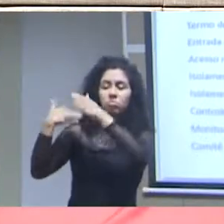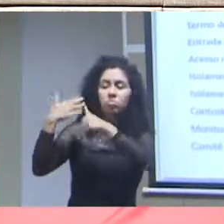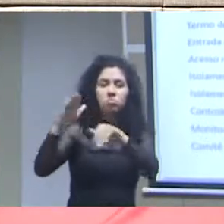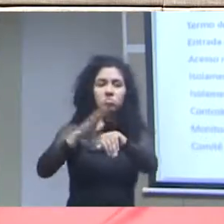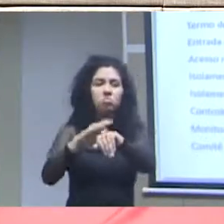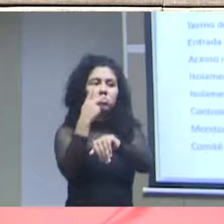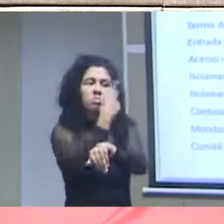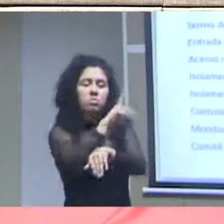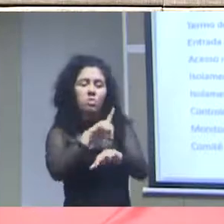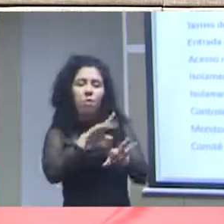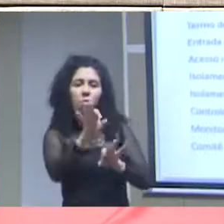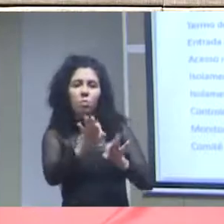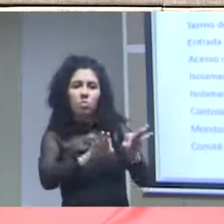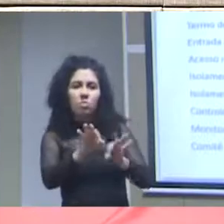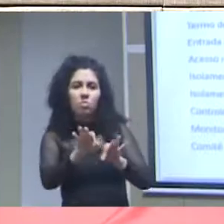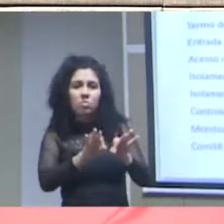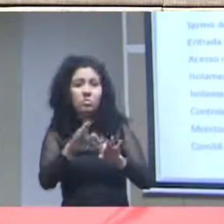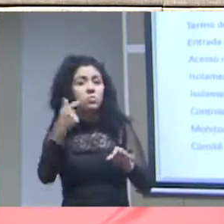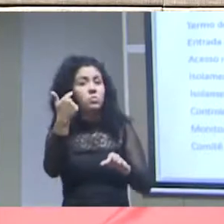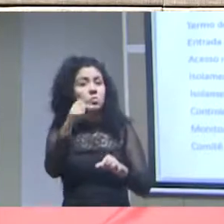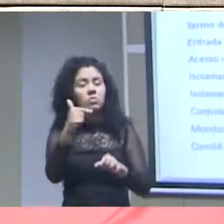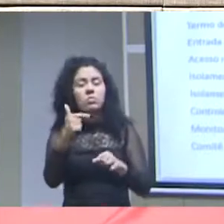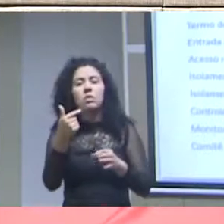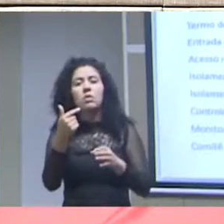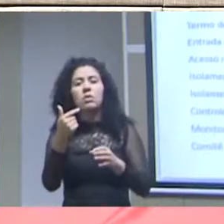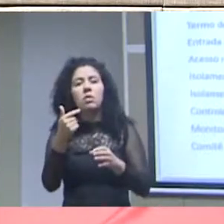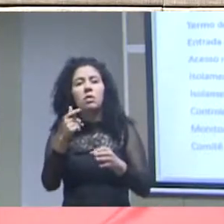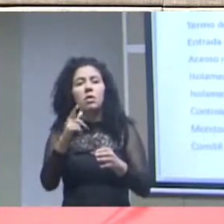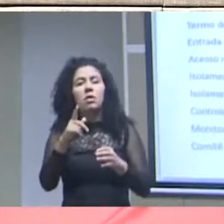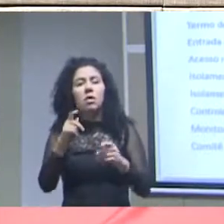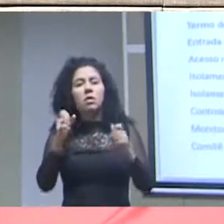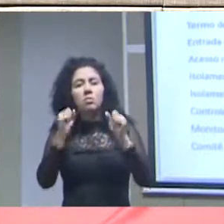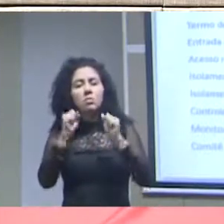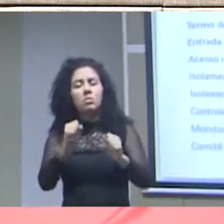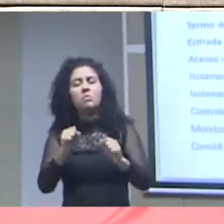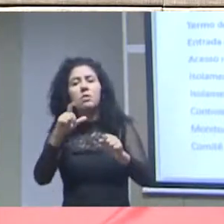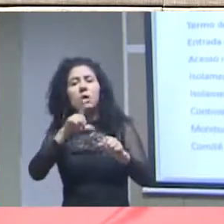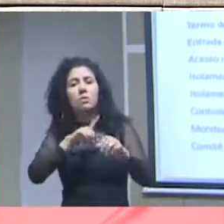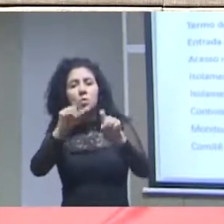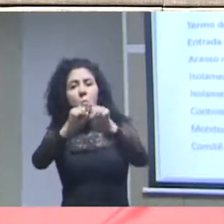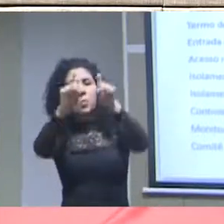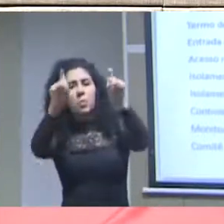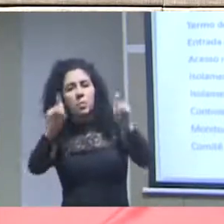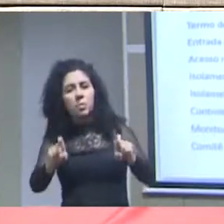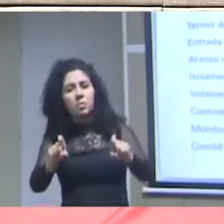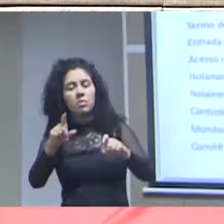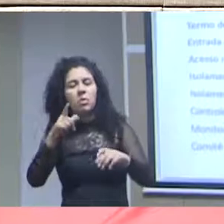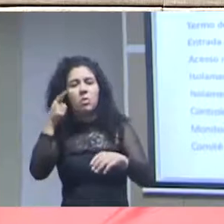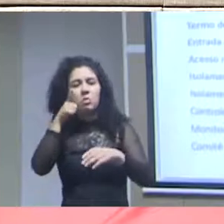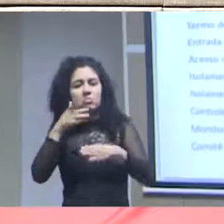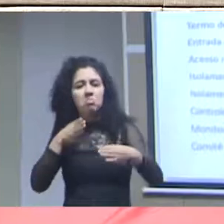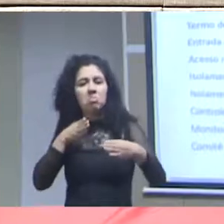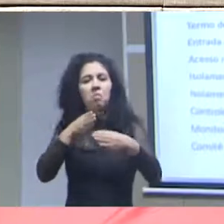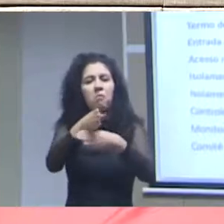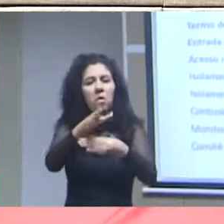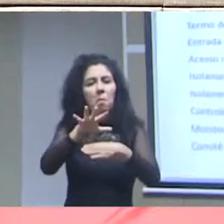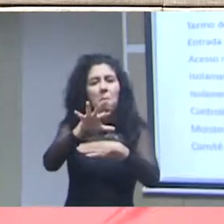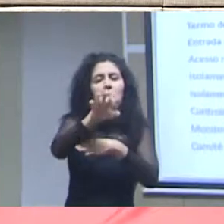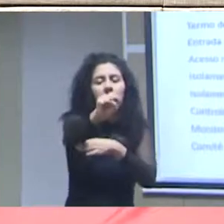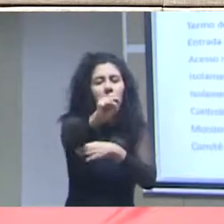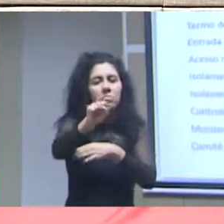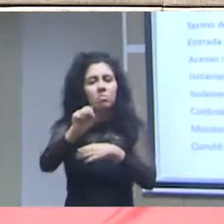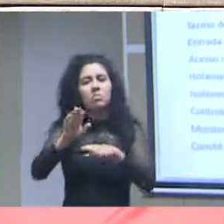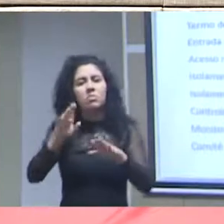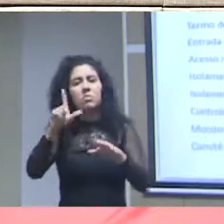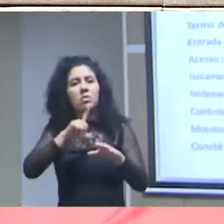sequer a possibilidade de um computador ou um hacker e tal invadir já que os computadores lá